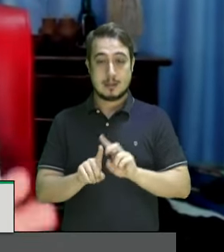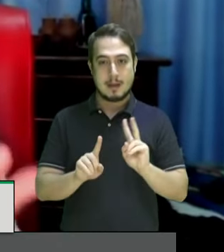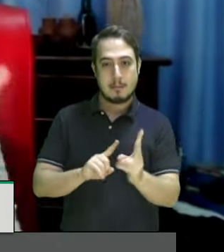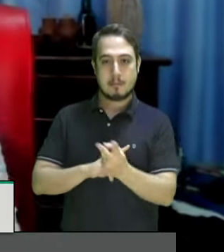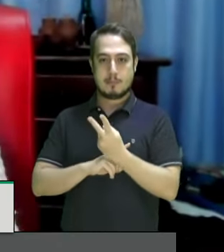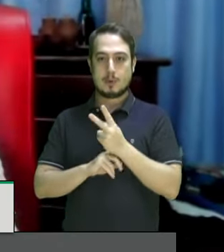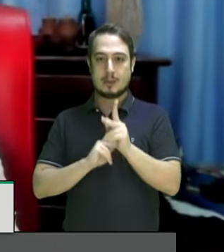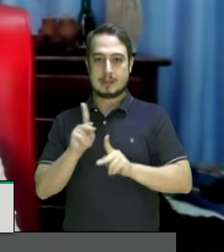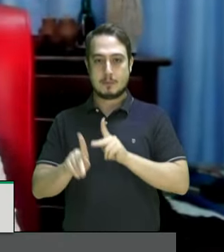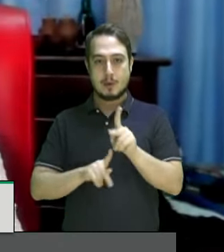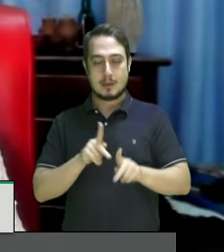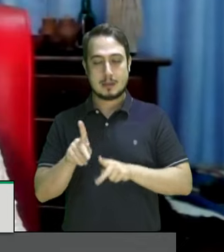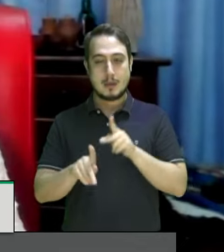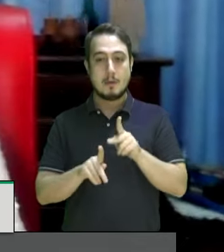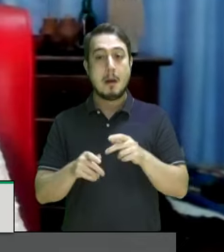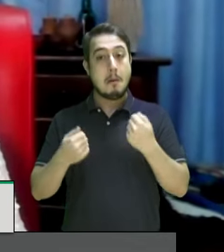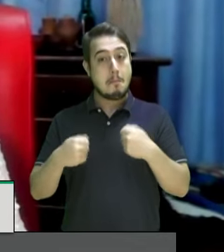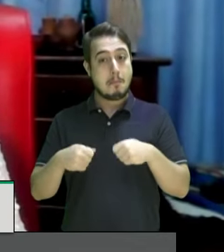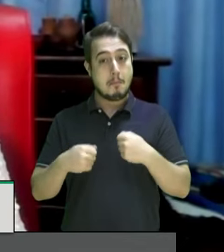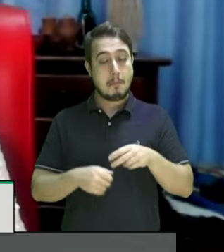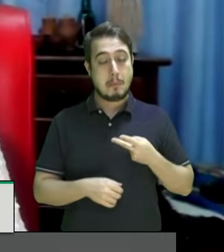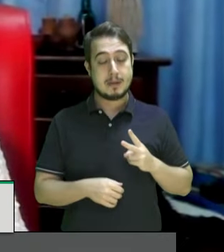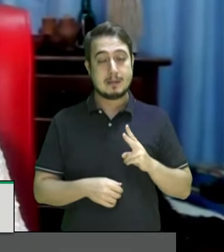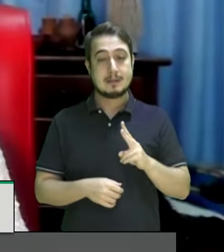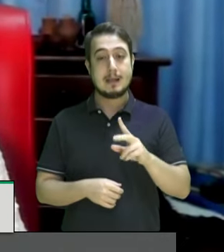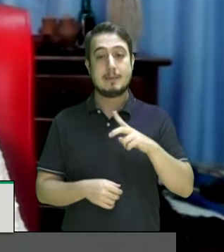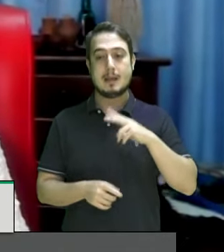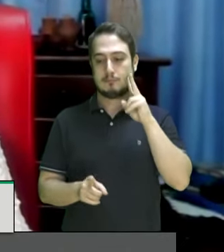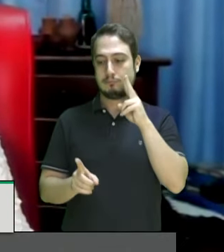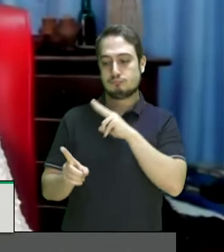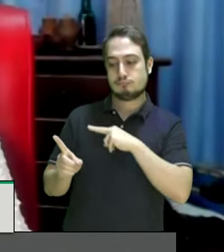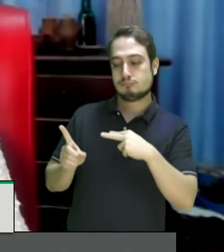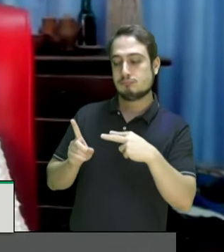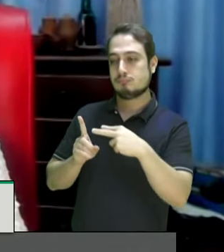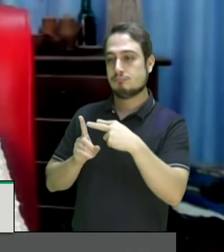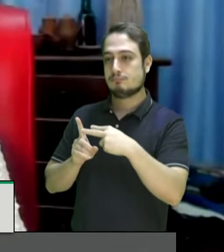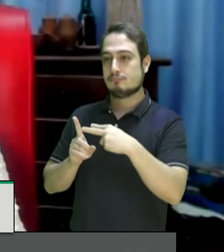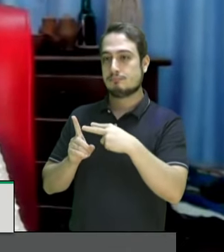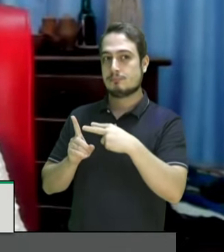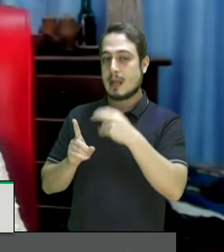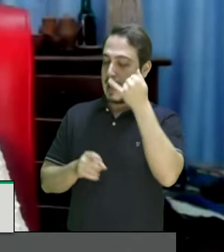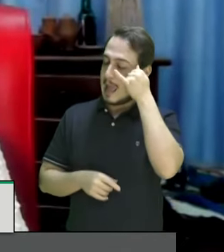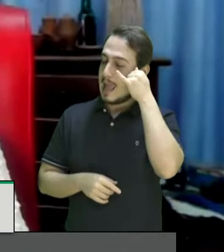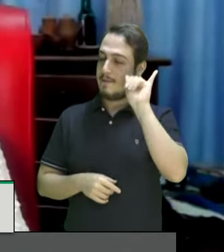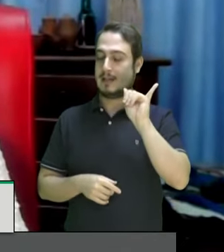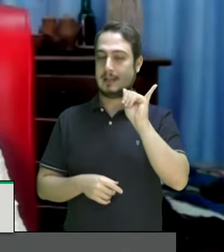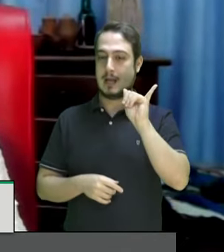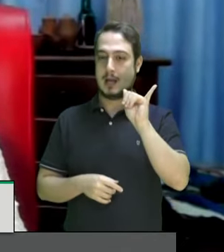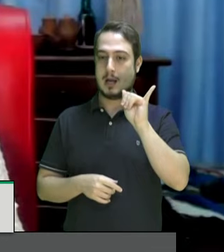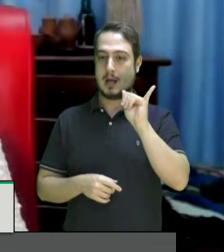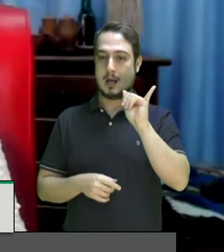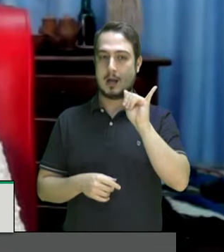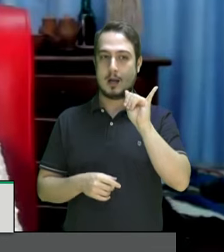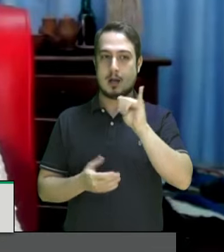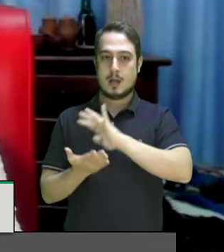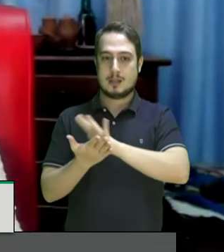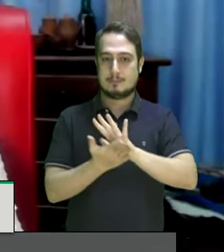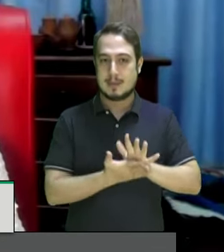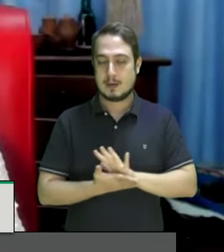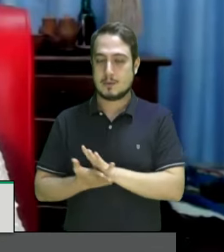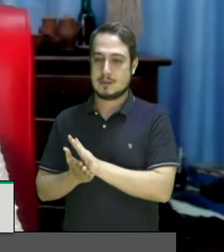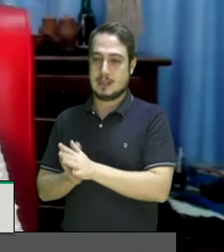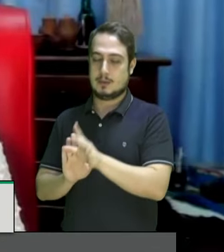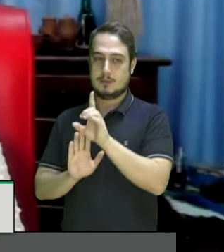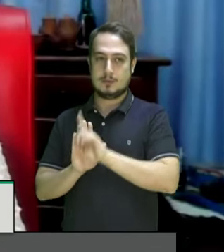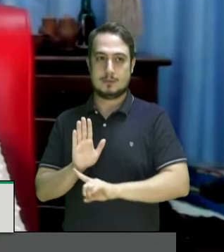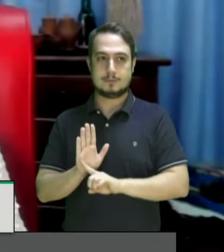precisa passar pelo olhar de evitar as violações que são sequenciadas